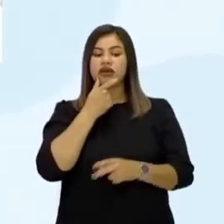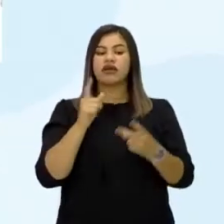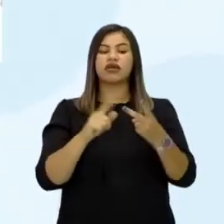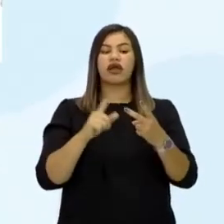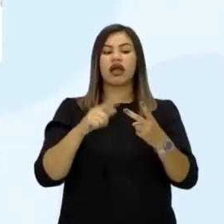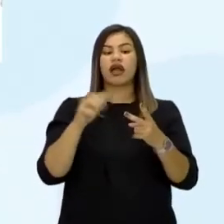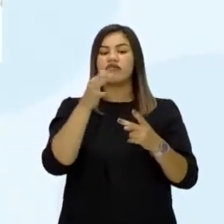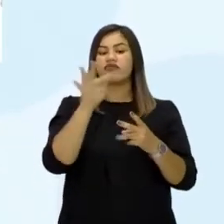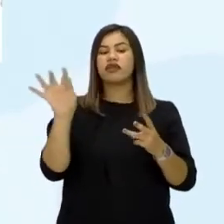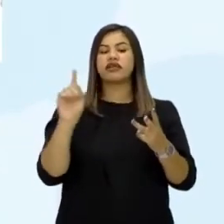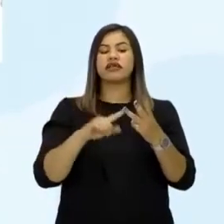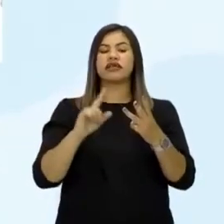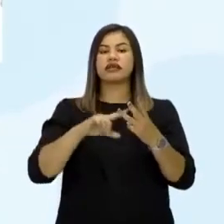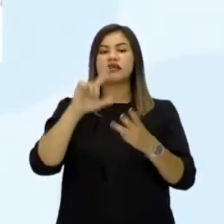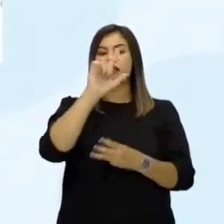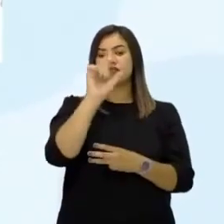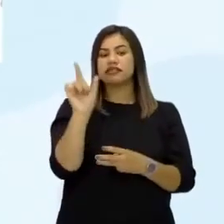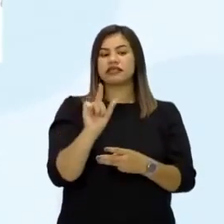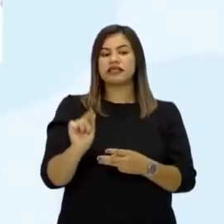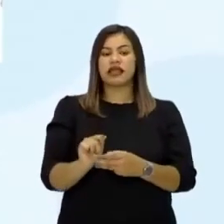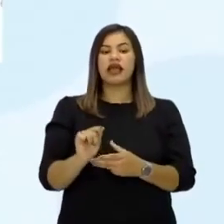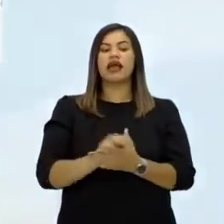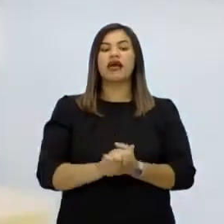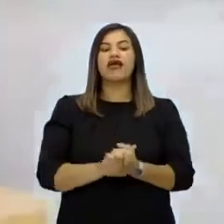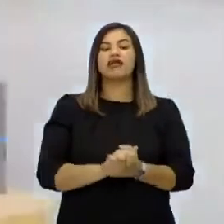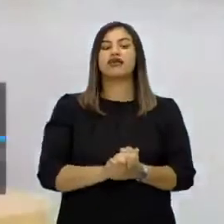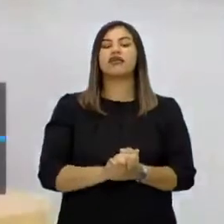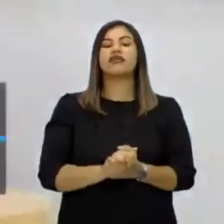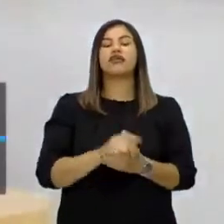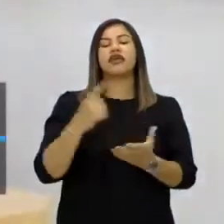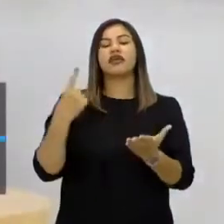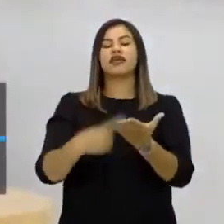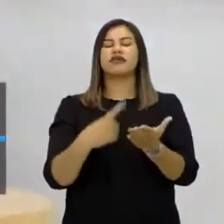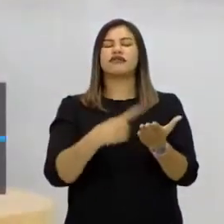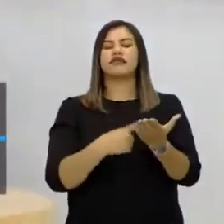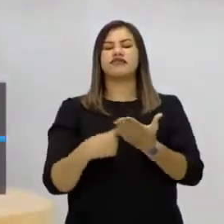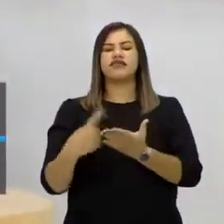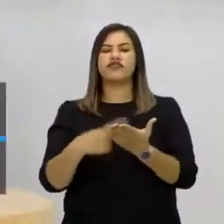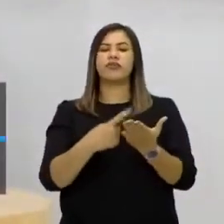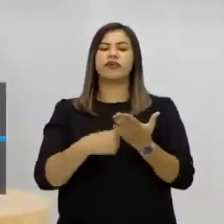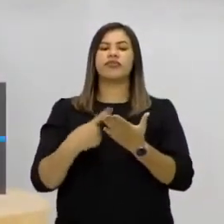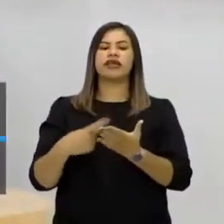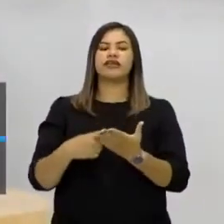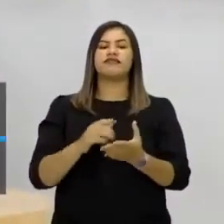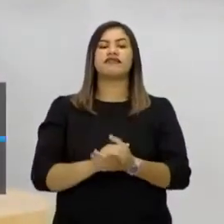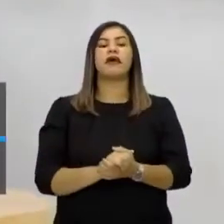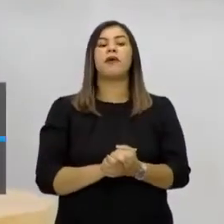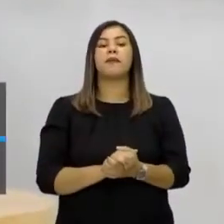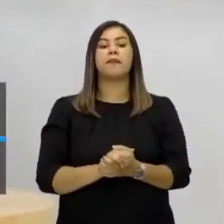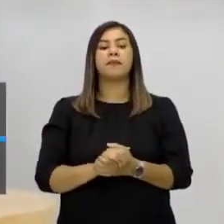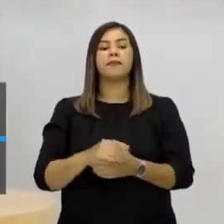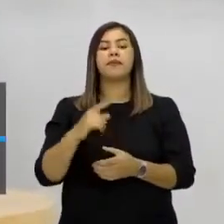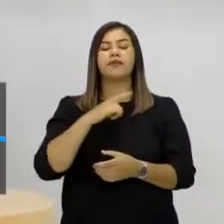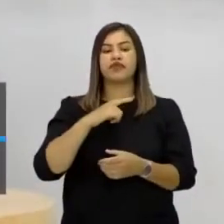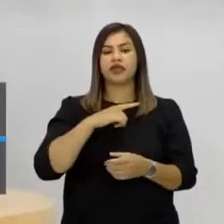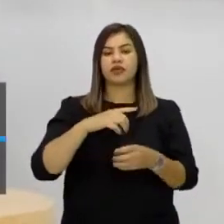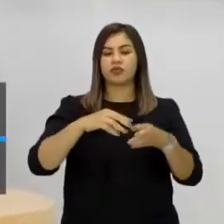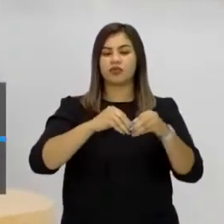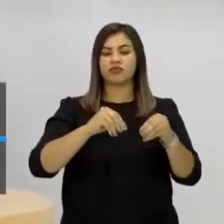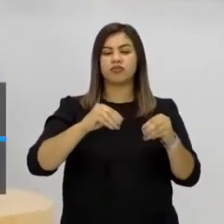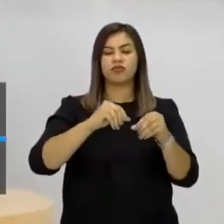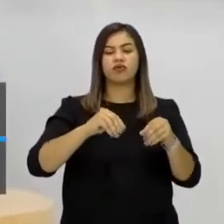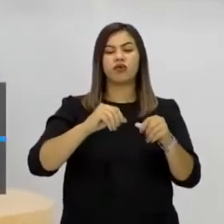a Itália. E aí um acordo entre esses seis países, principalmente dessa relação aí do carvão mineral